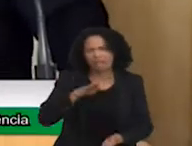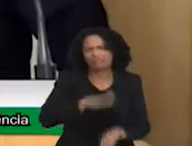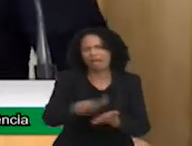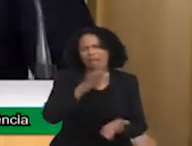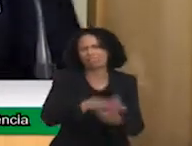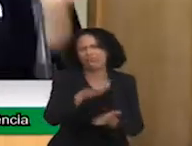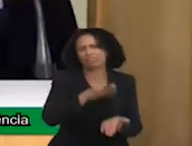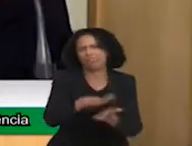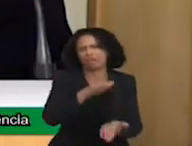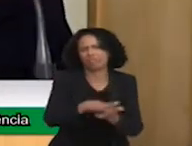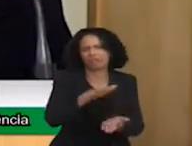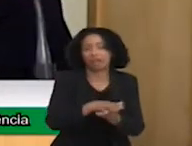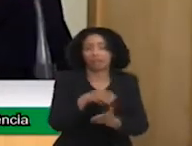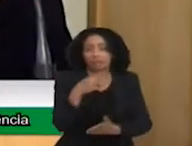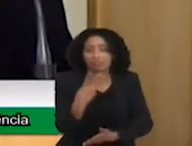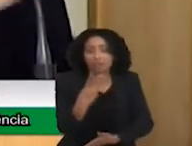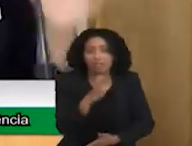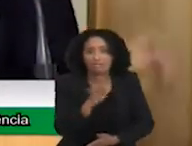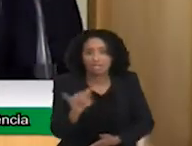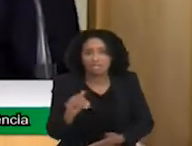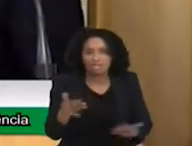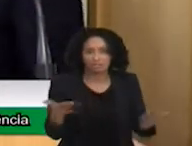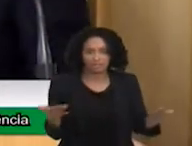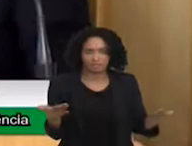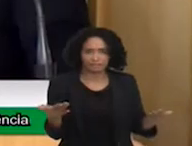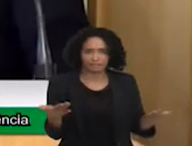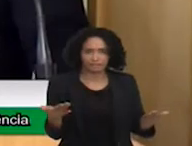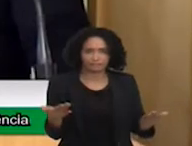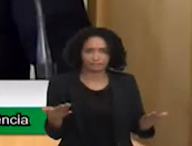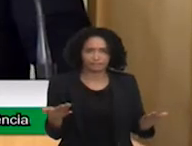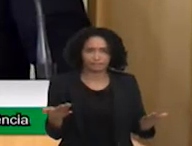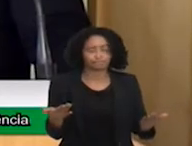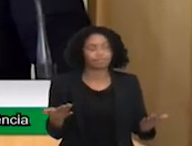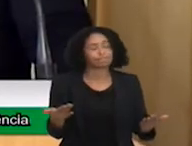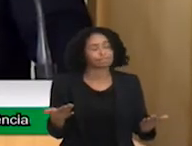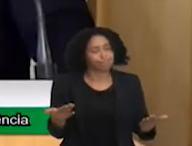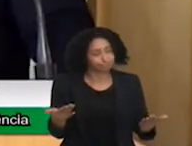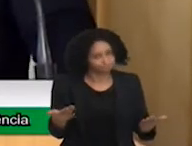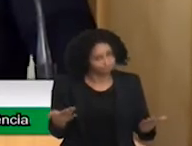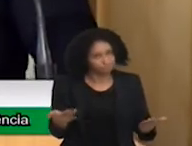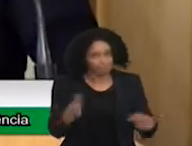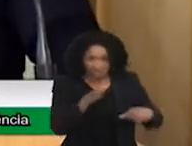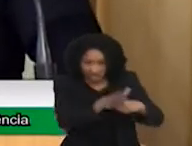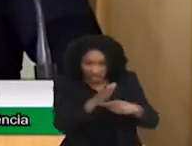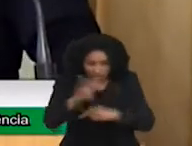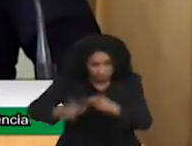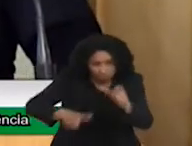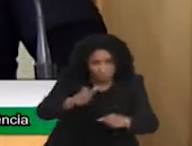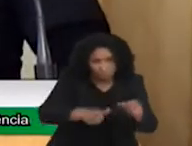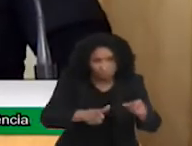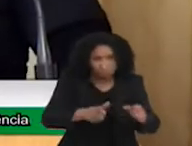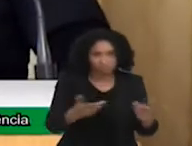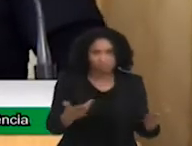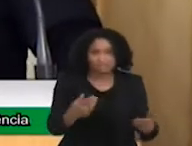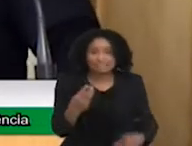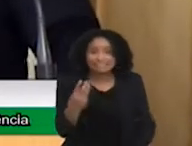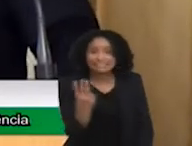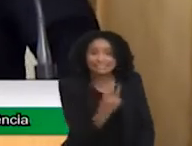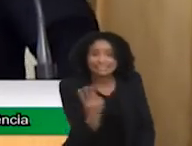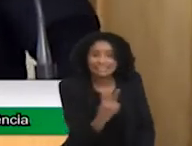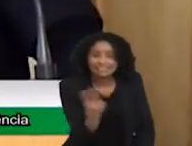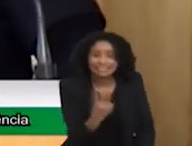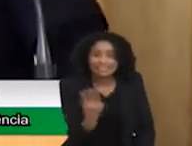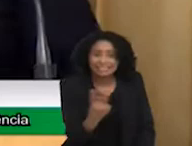E não atende um terço da população. Então, vejam como isso triplica a coisa.